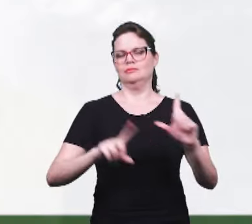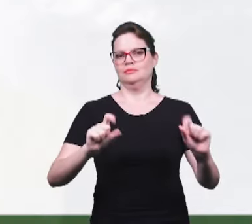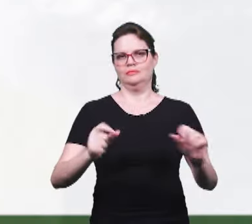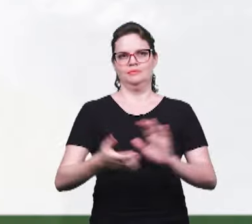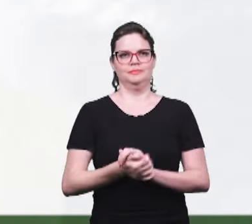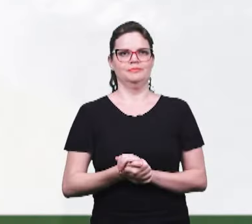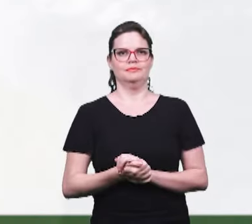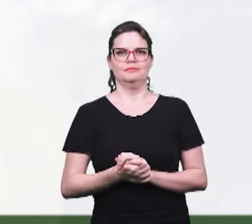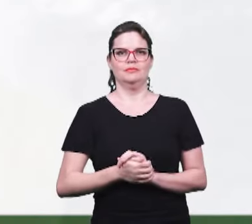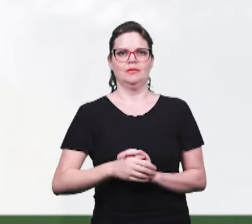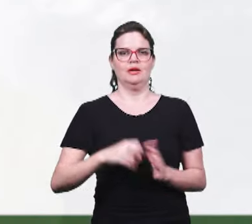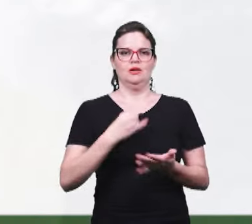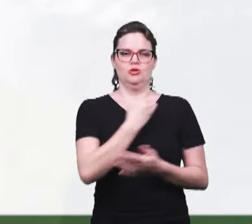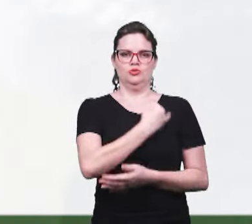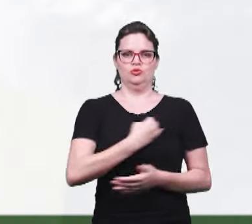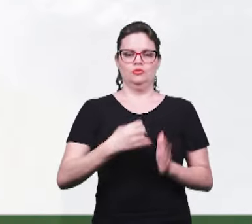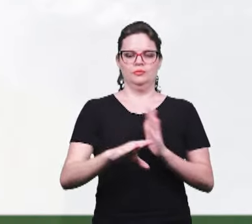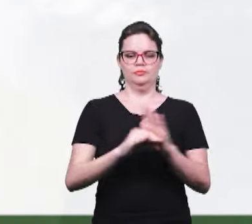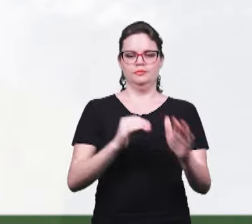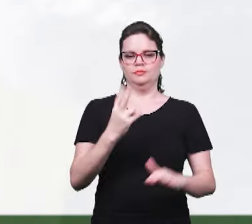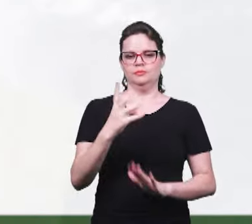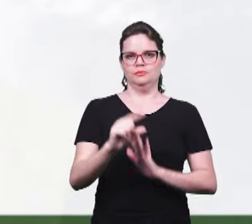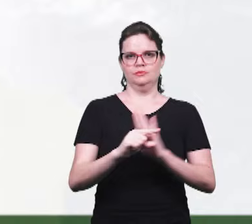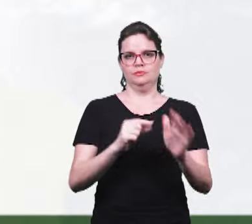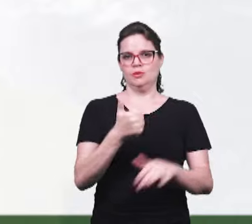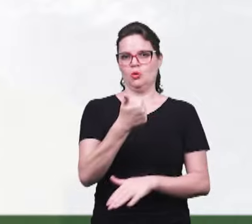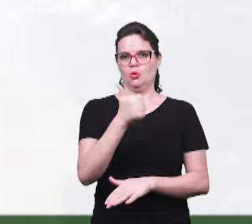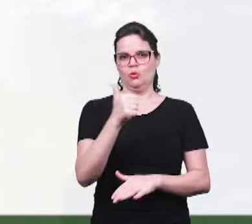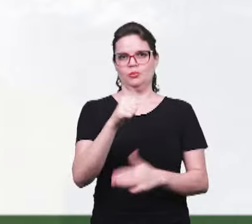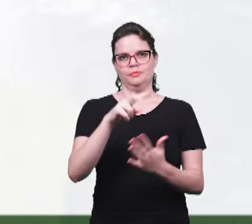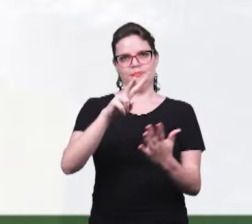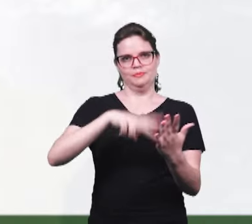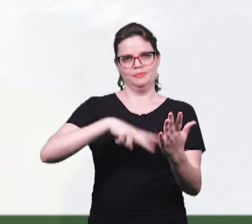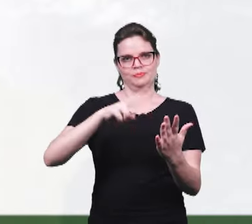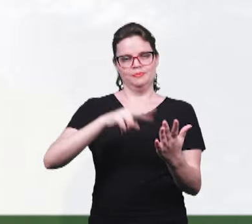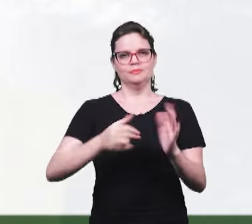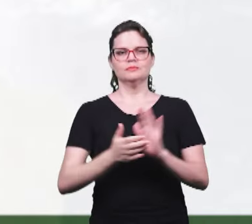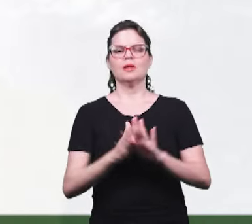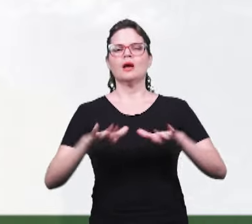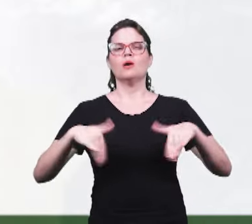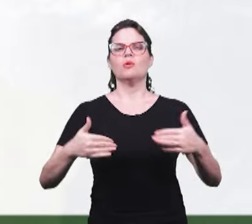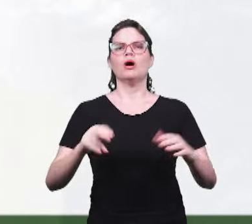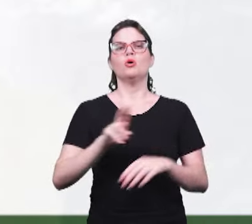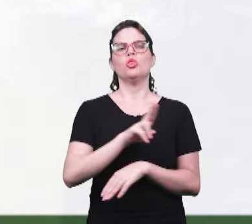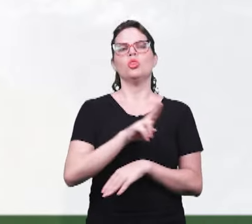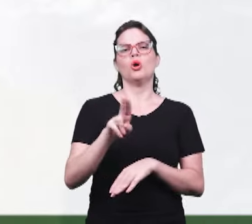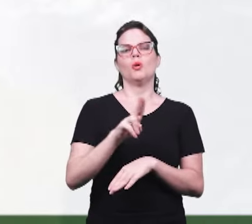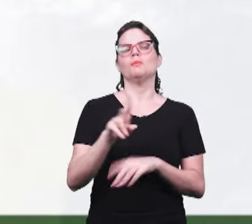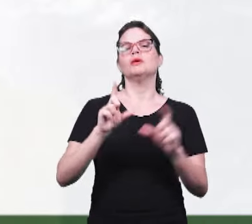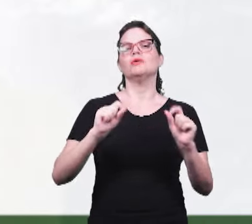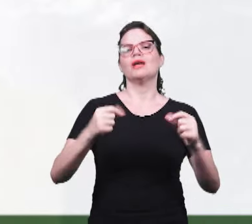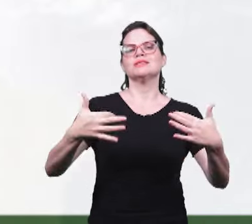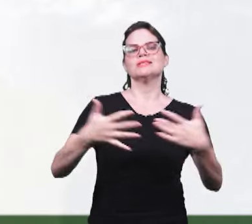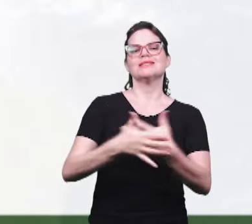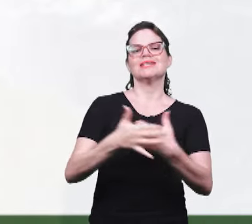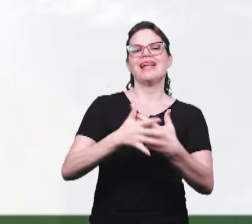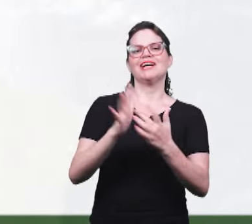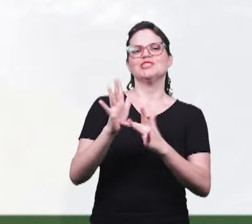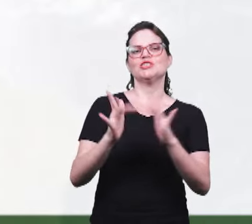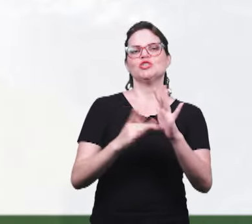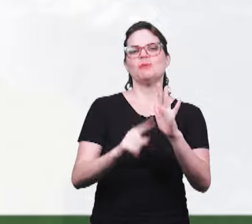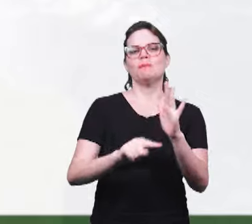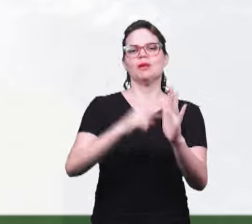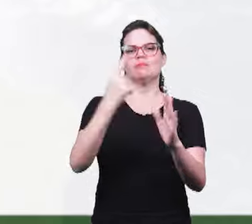é a seguinte lendo João capítulo 2 verso 11 agora verso 11 qual o nome da cidade onde Jesus